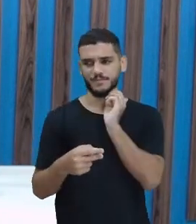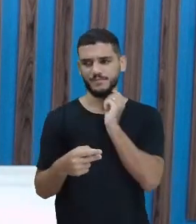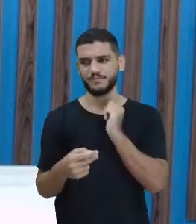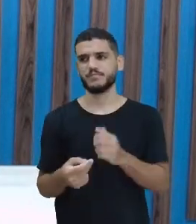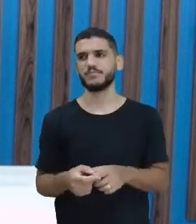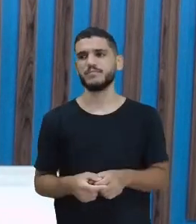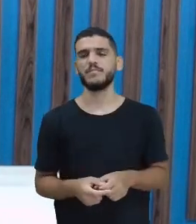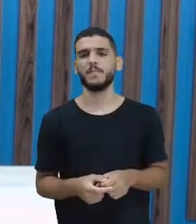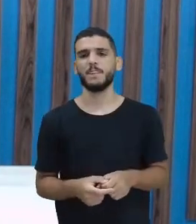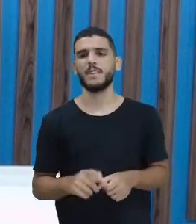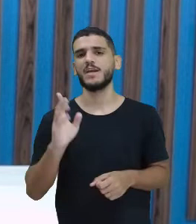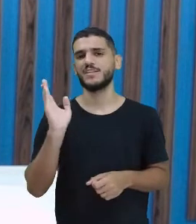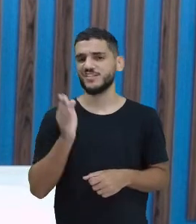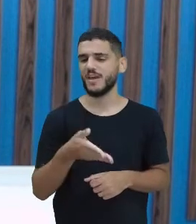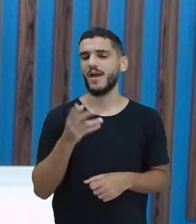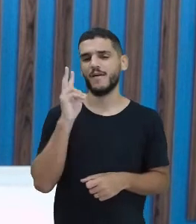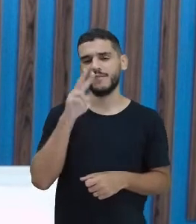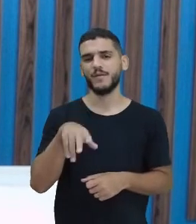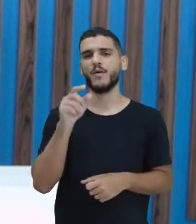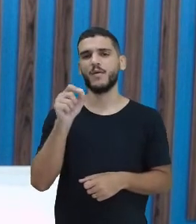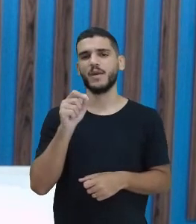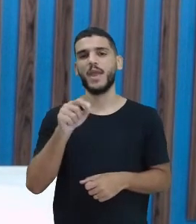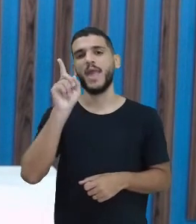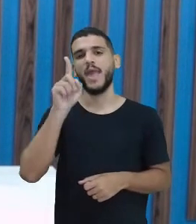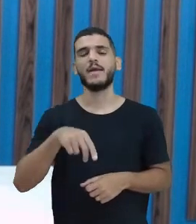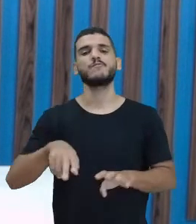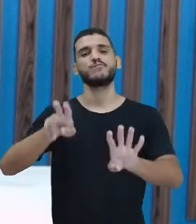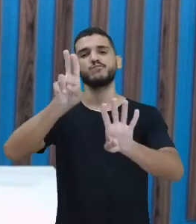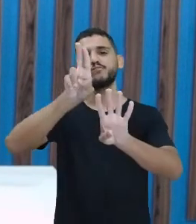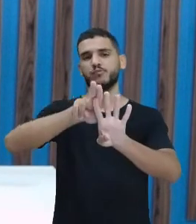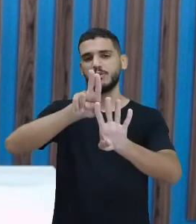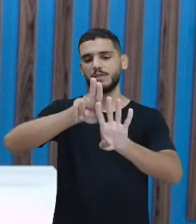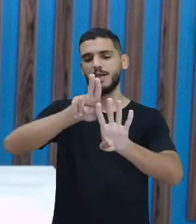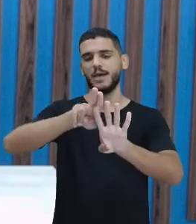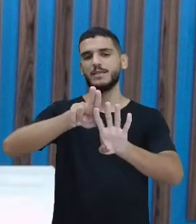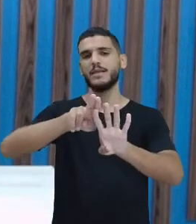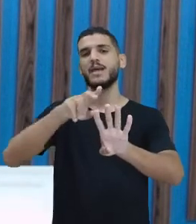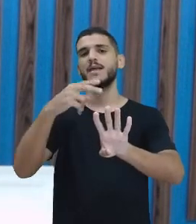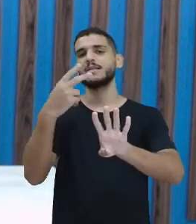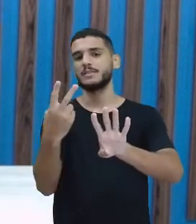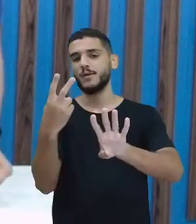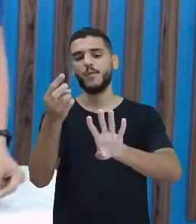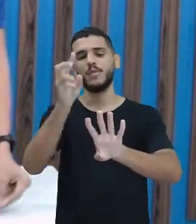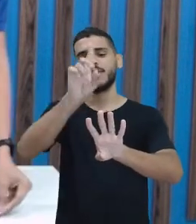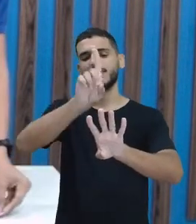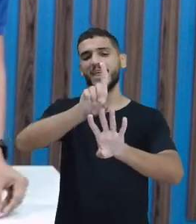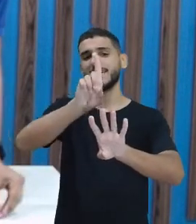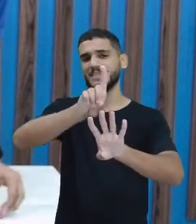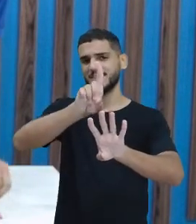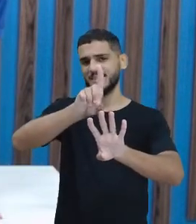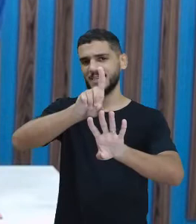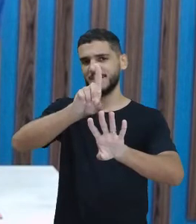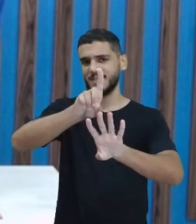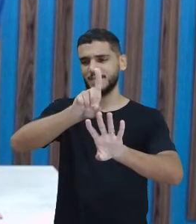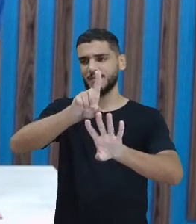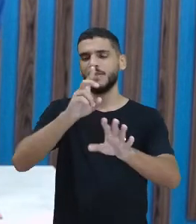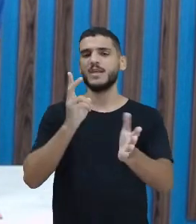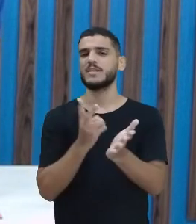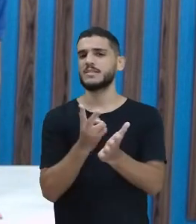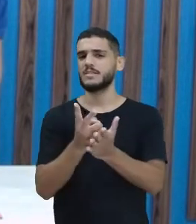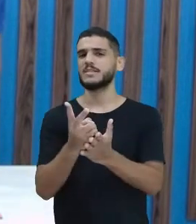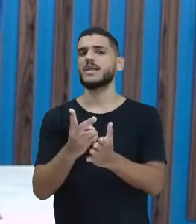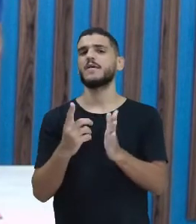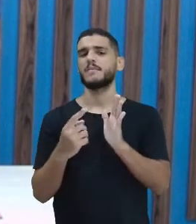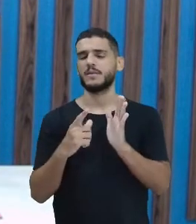primeira ordem, a gente já viu que são as unidades. A segunda ordem, as dezenas. Que eu sempre trago aqui as fichas